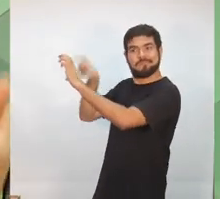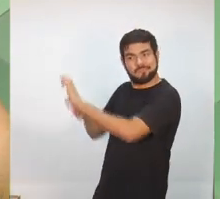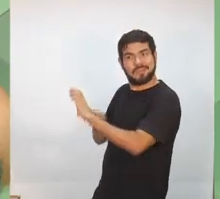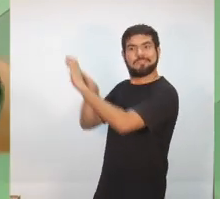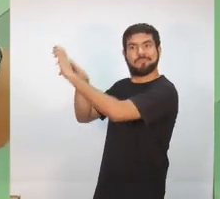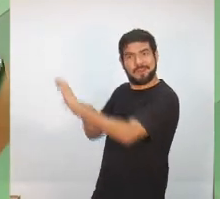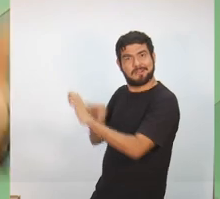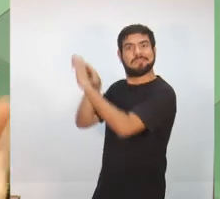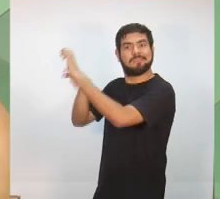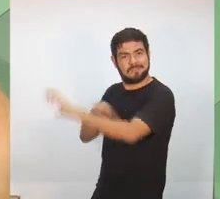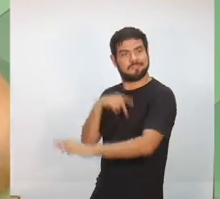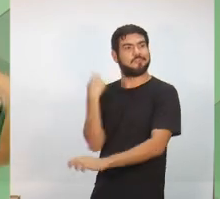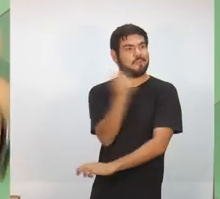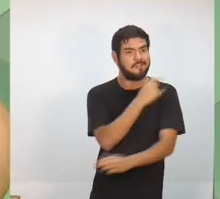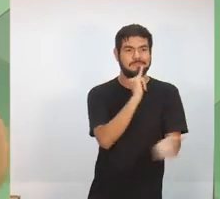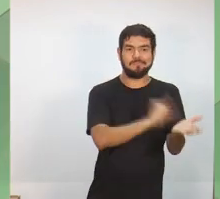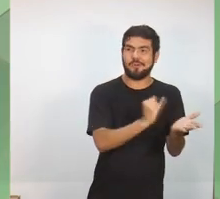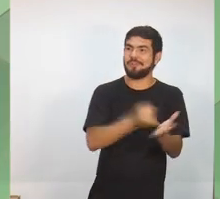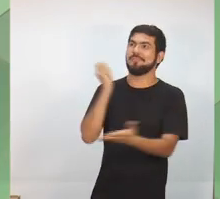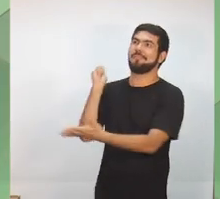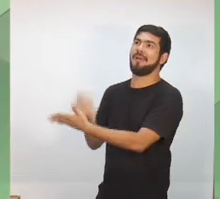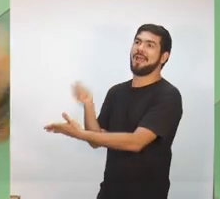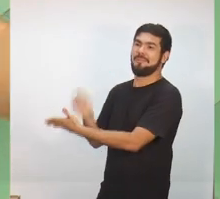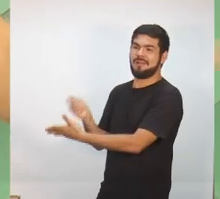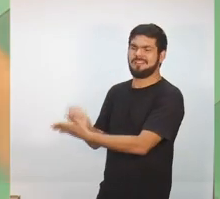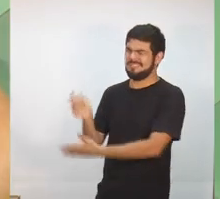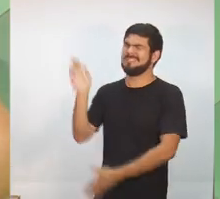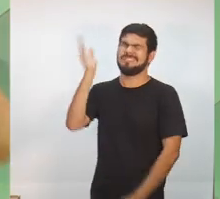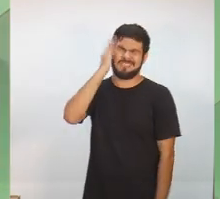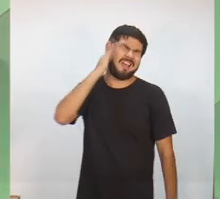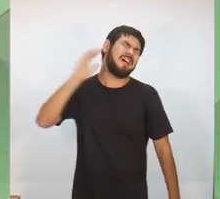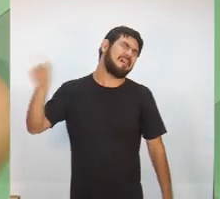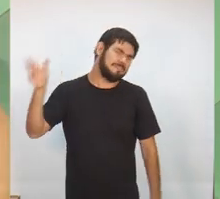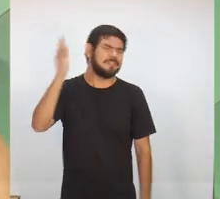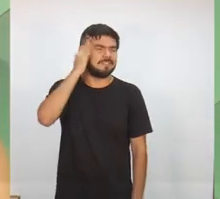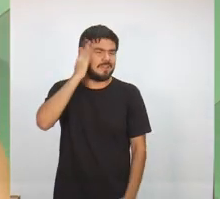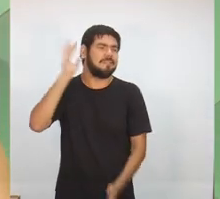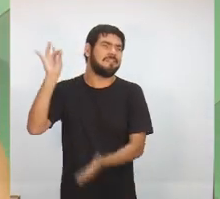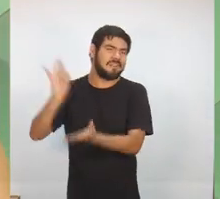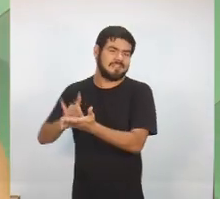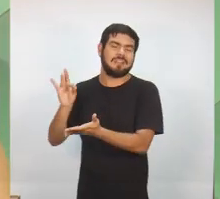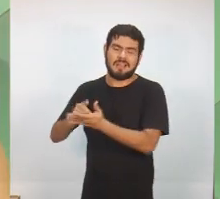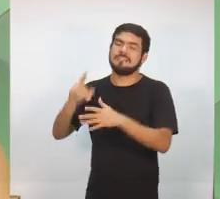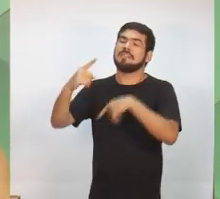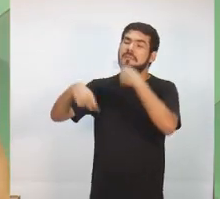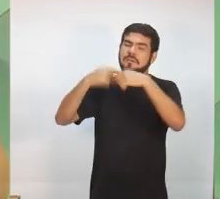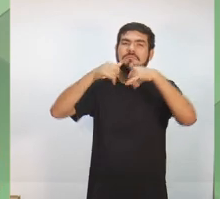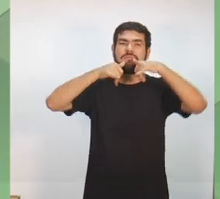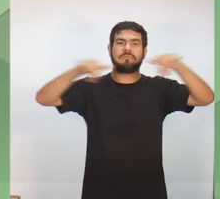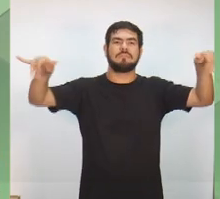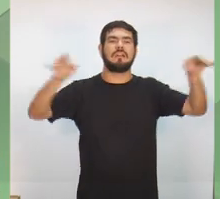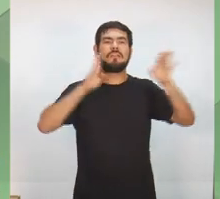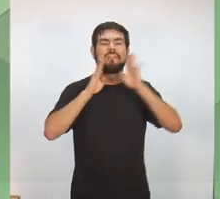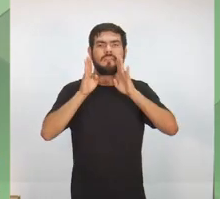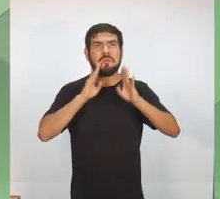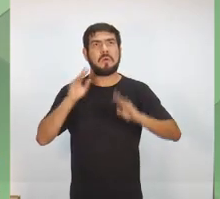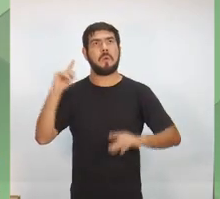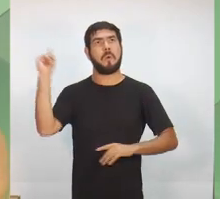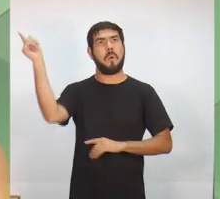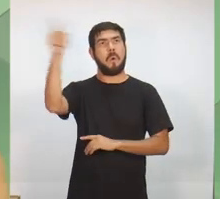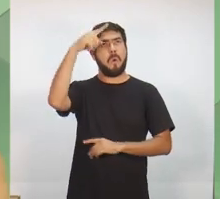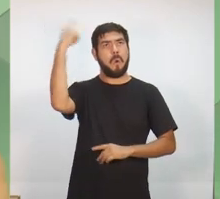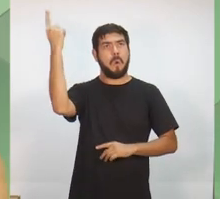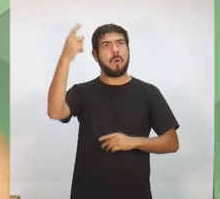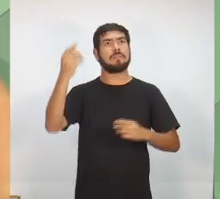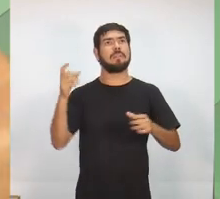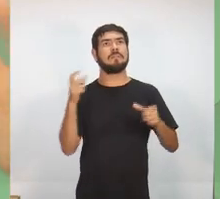É uma afirmação verídica, verdadeira. Se você quiser acompanhar, depois eu vou colocar nas minhas redes sociais. Se o Ronda no bairro